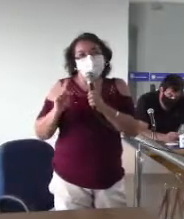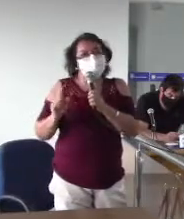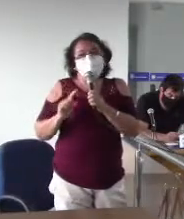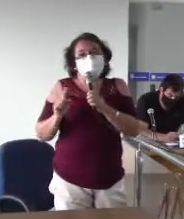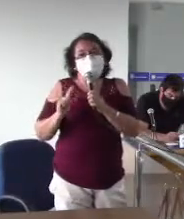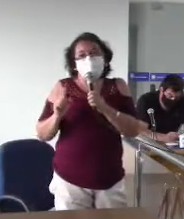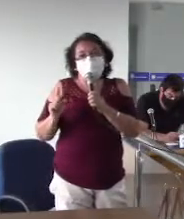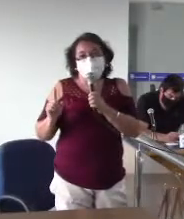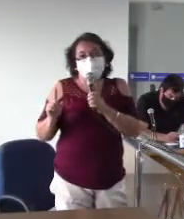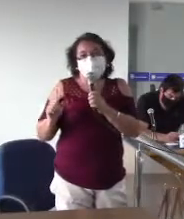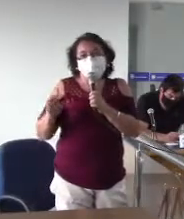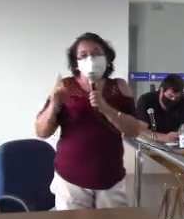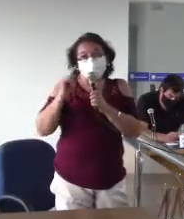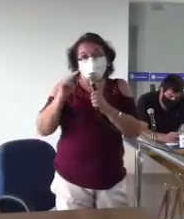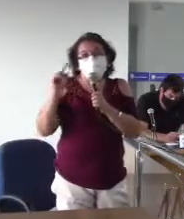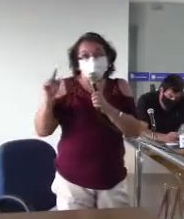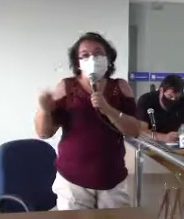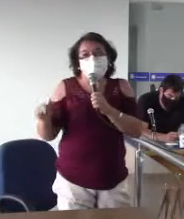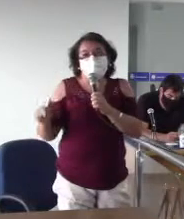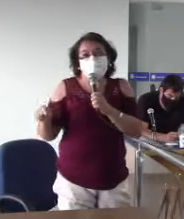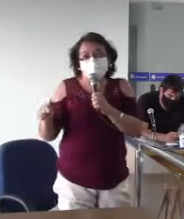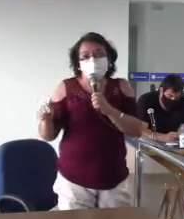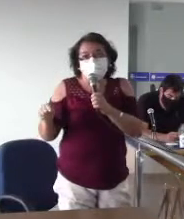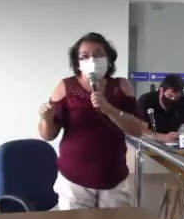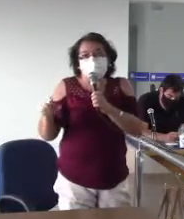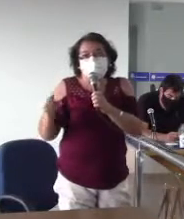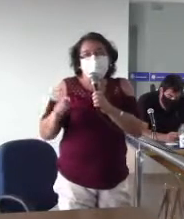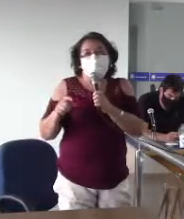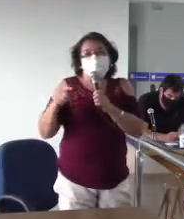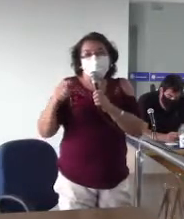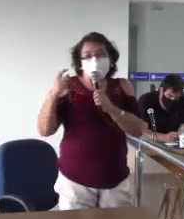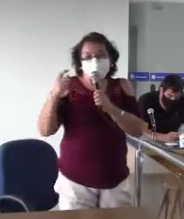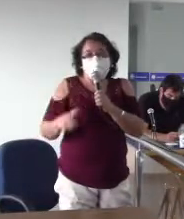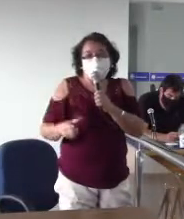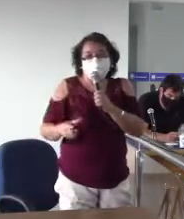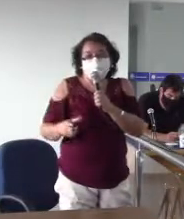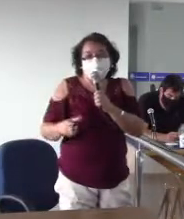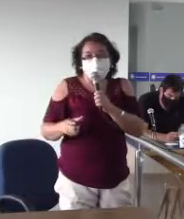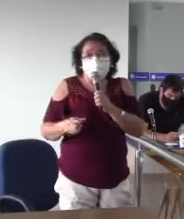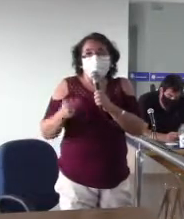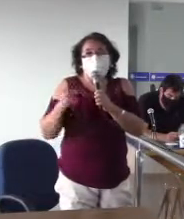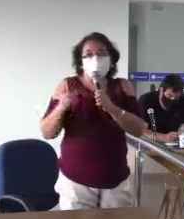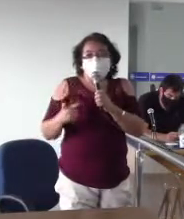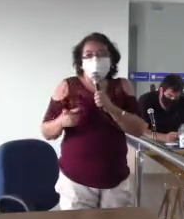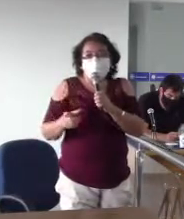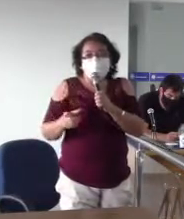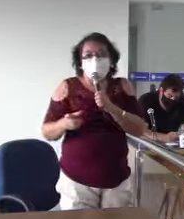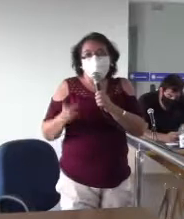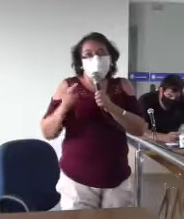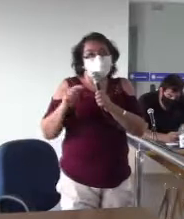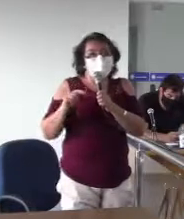essa autorização ainda não foi, porque a CETESB tem que vir para poder fazer o relatório, para ver a possibilidade.